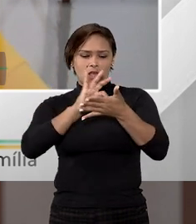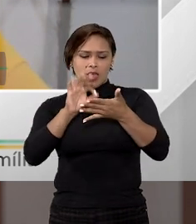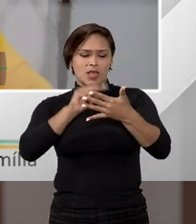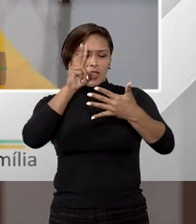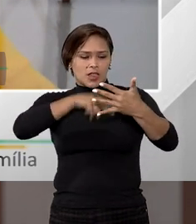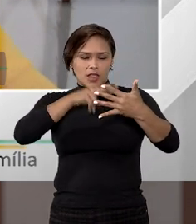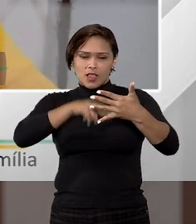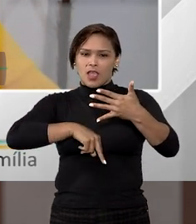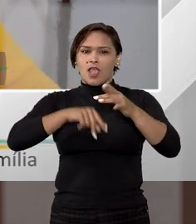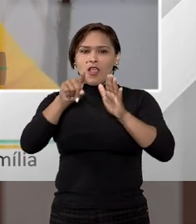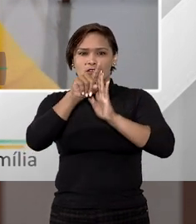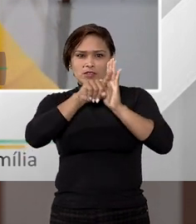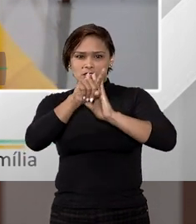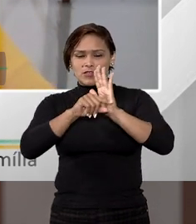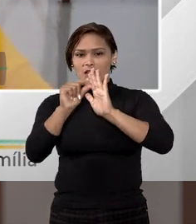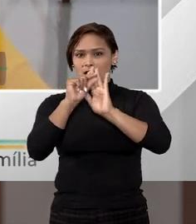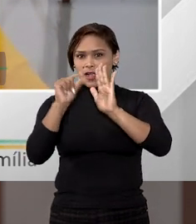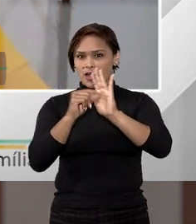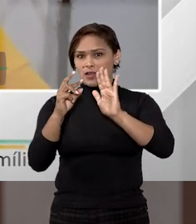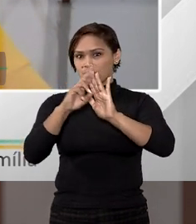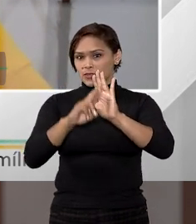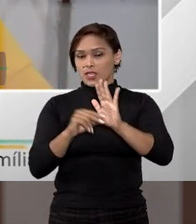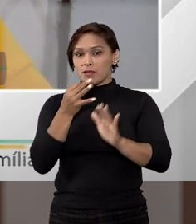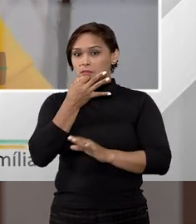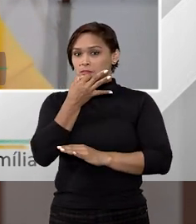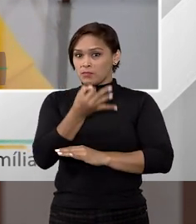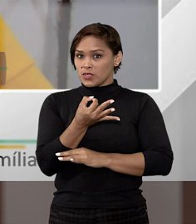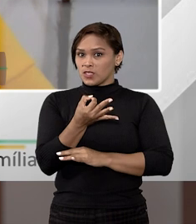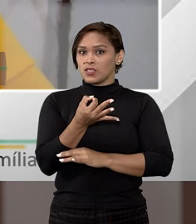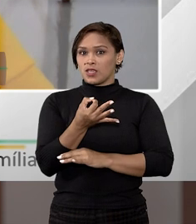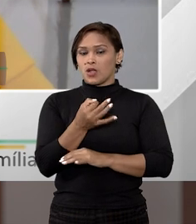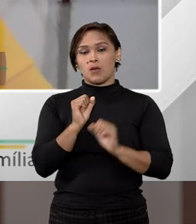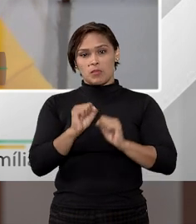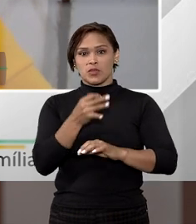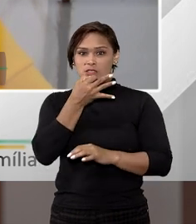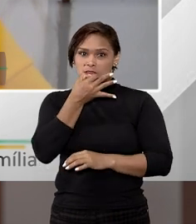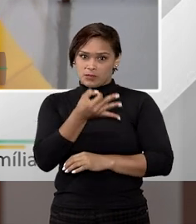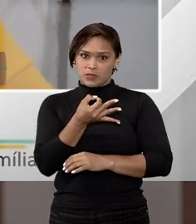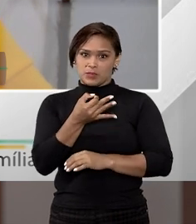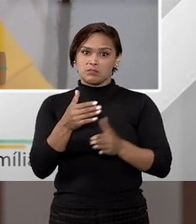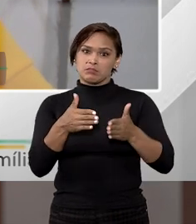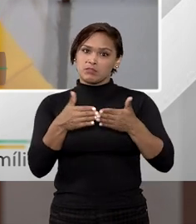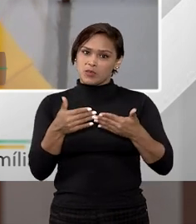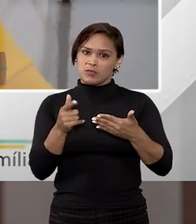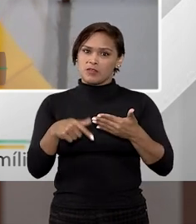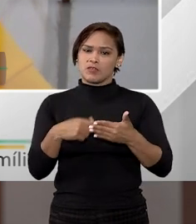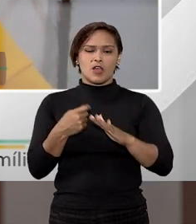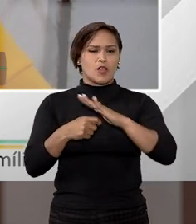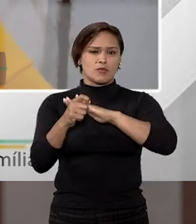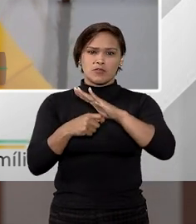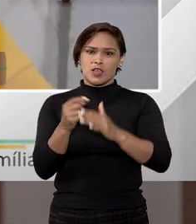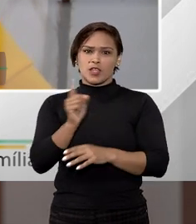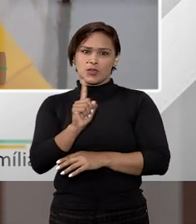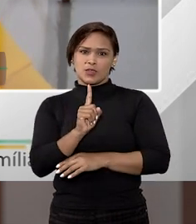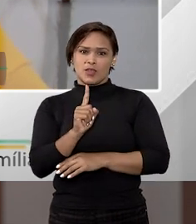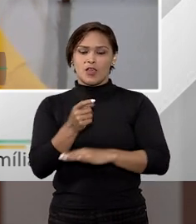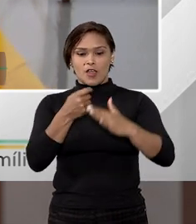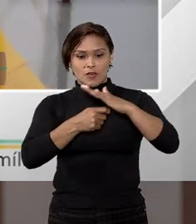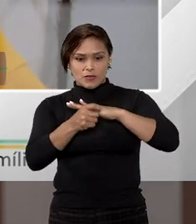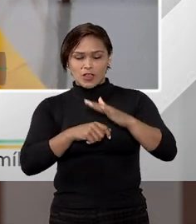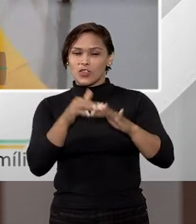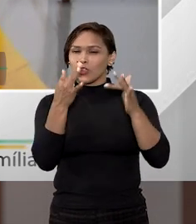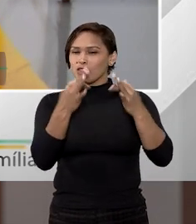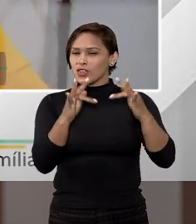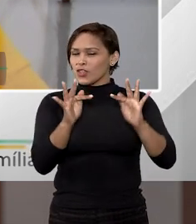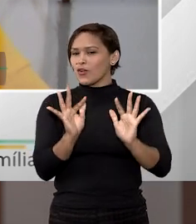contrato, verificar direitinho as cláusulas, e a minha sugestão, se eu posto a minha sugestão, Fátima, por favor, não sejam fiadores, porque fiador